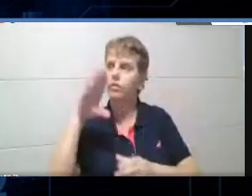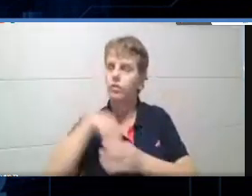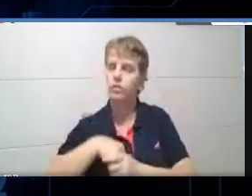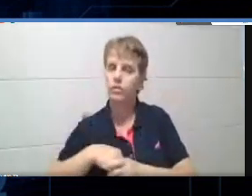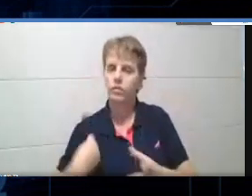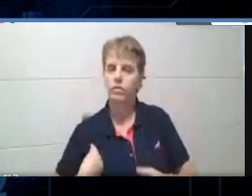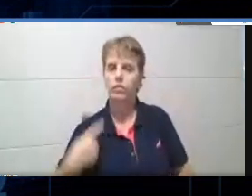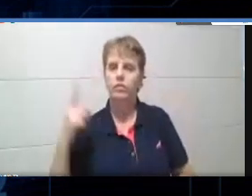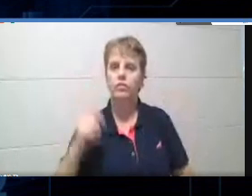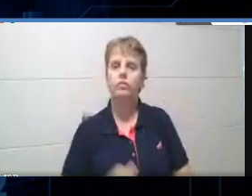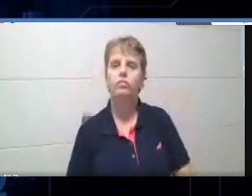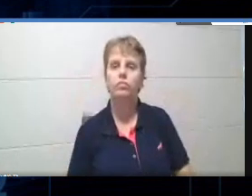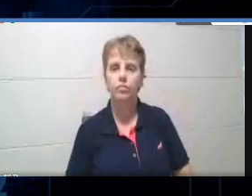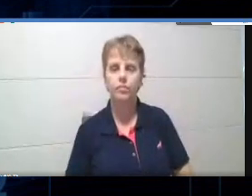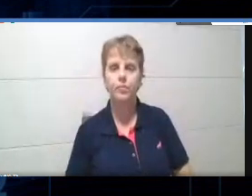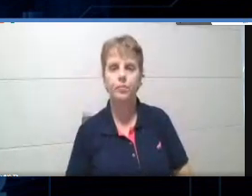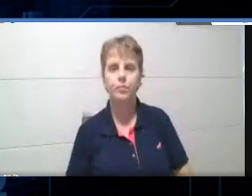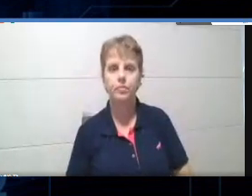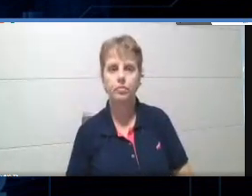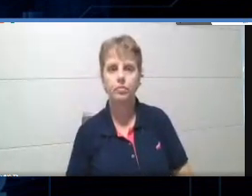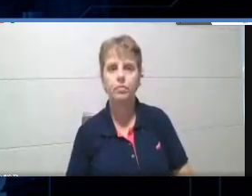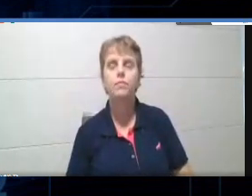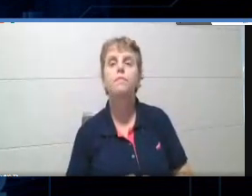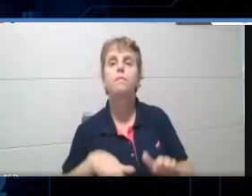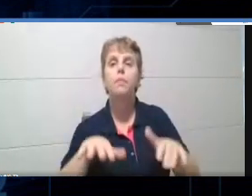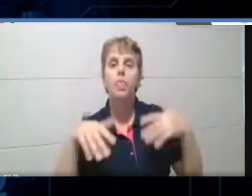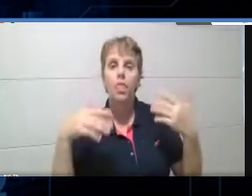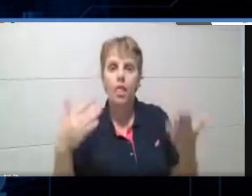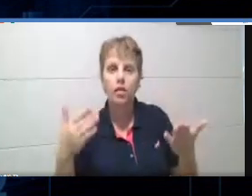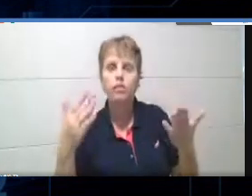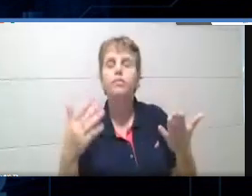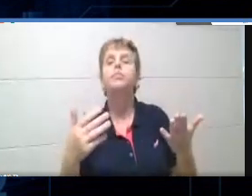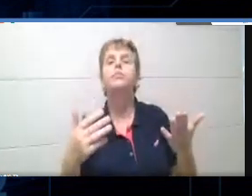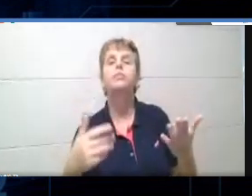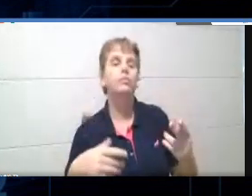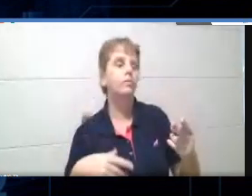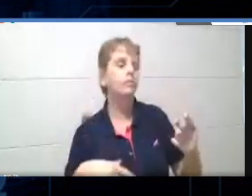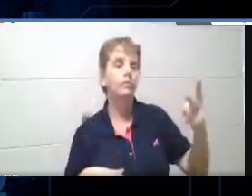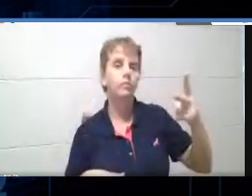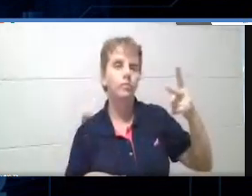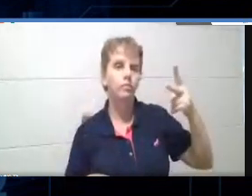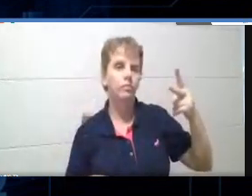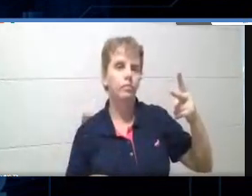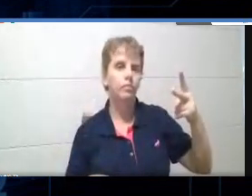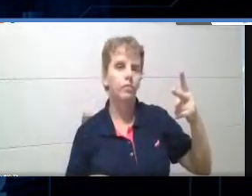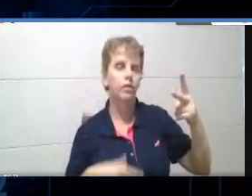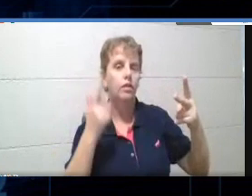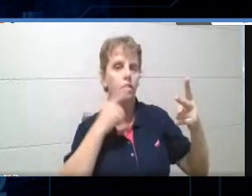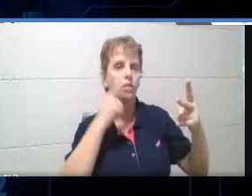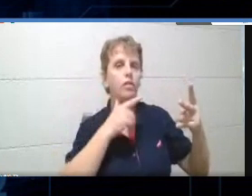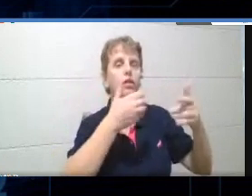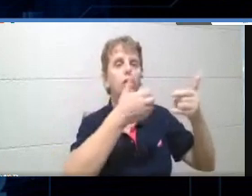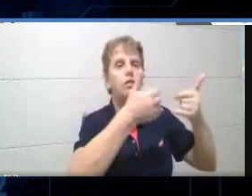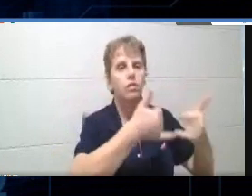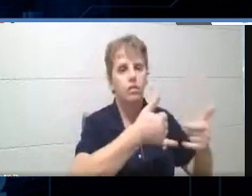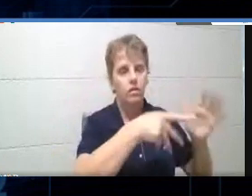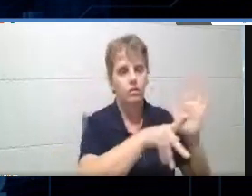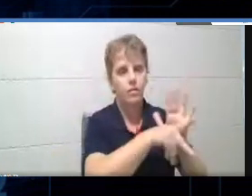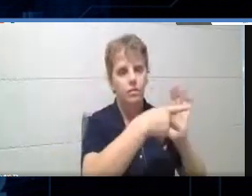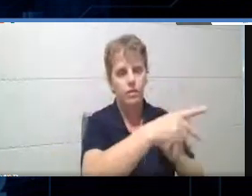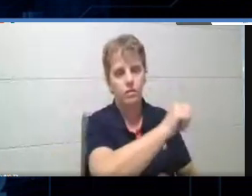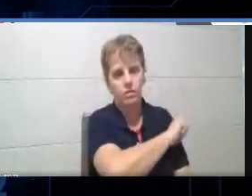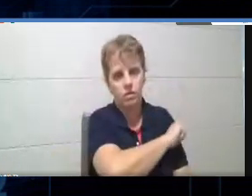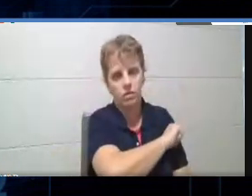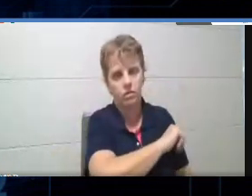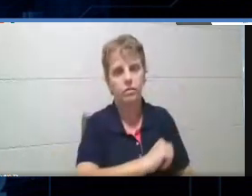Muito bem, vamos lá. Quais são as duas opções que nós temos para trabalhar com os alunos? Então, eu tenho uma opção aqui, que é essa